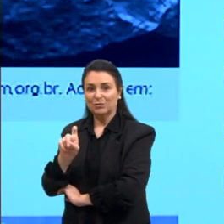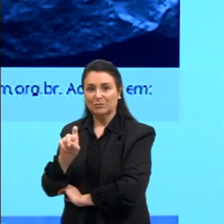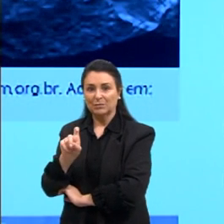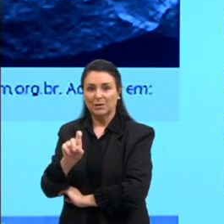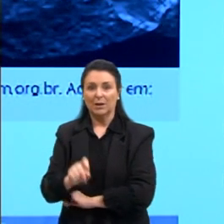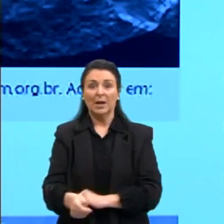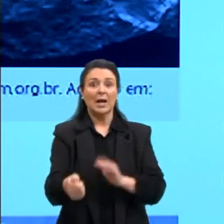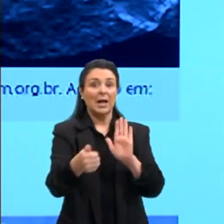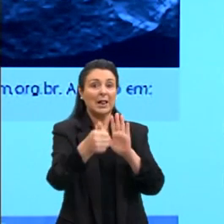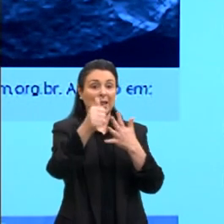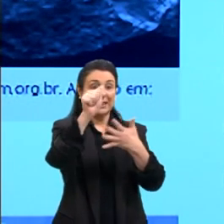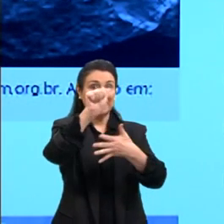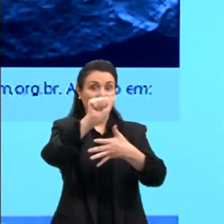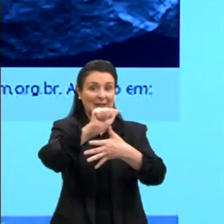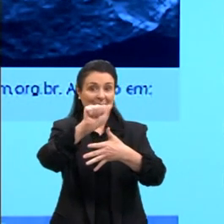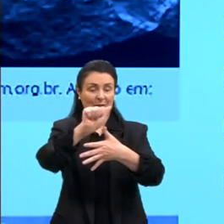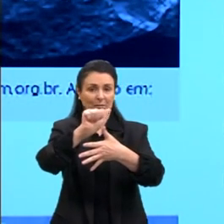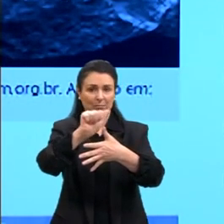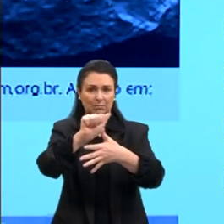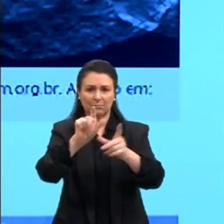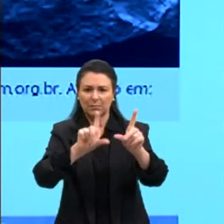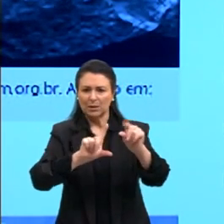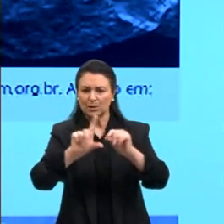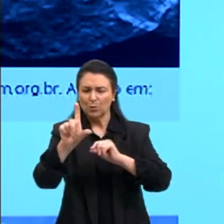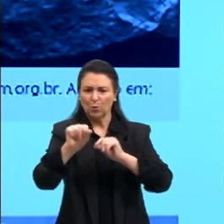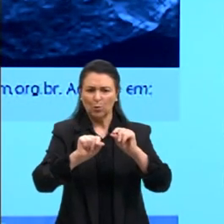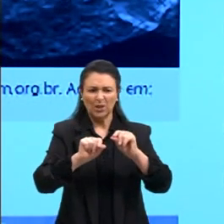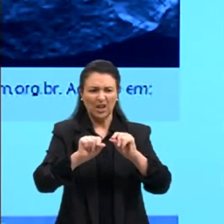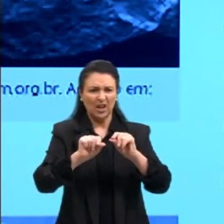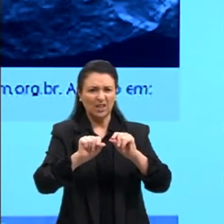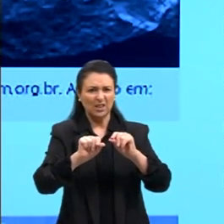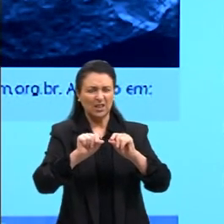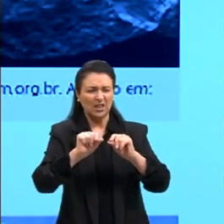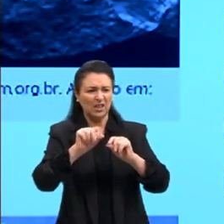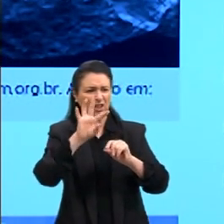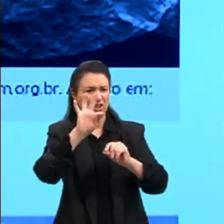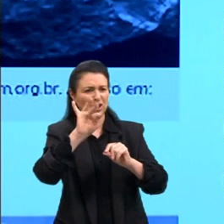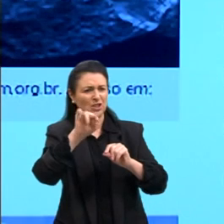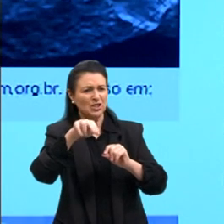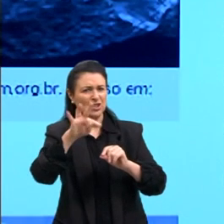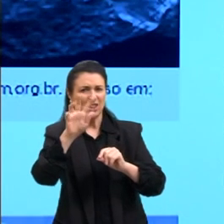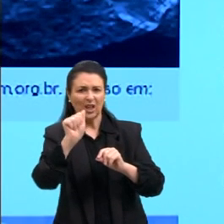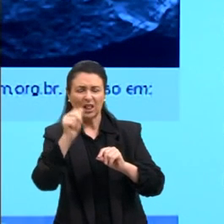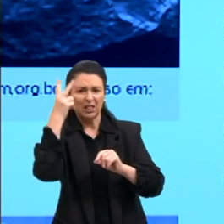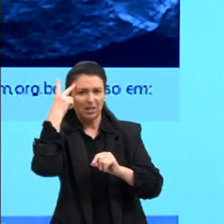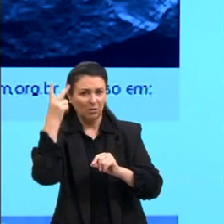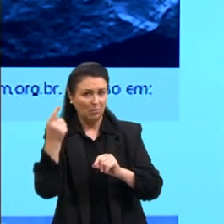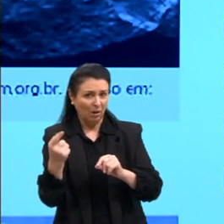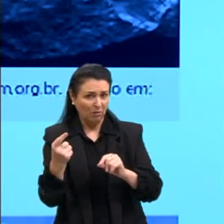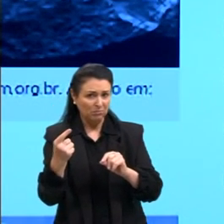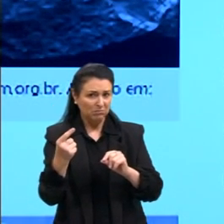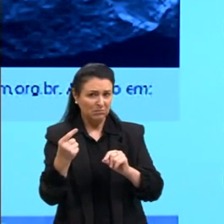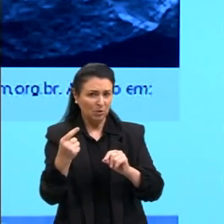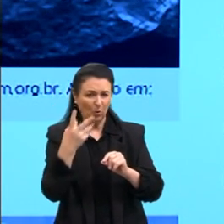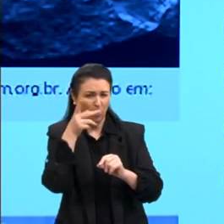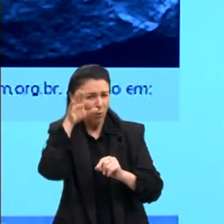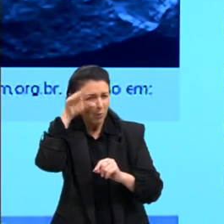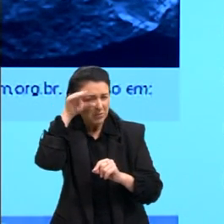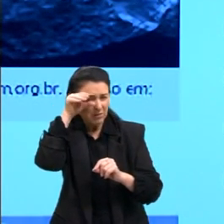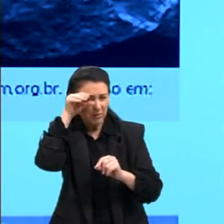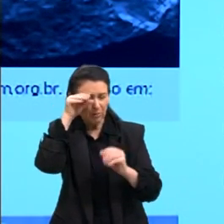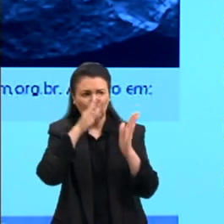Alternativa A, a preferência por tintas naturais, em razão de seu estilo estético? Não,